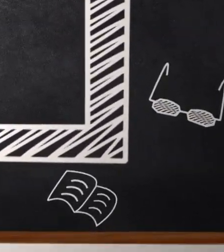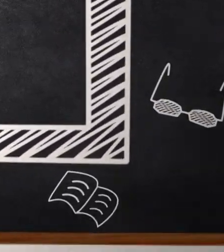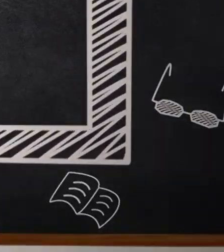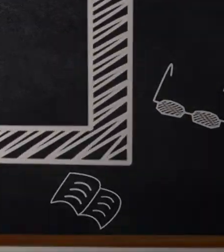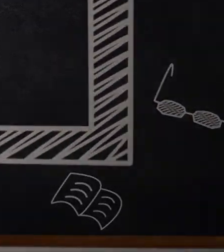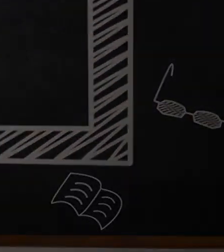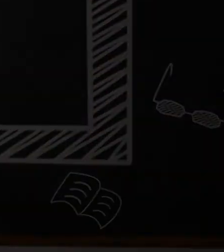Transcrição e Quintena